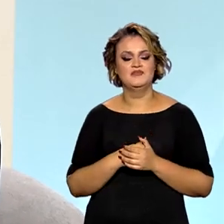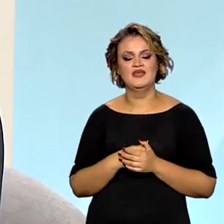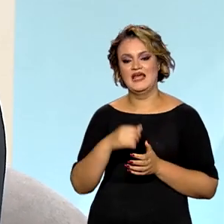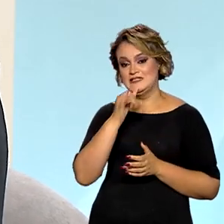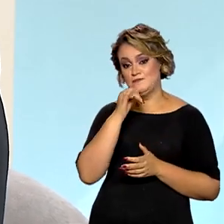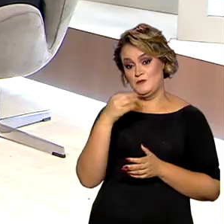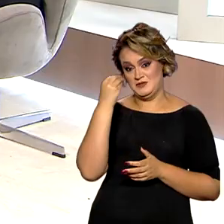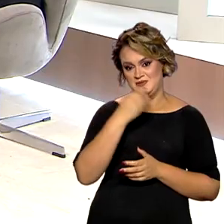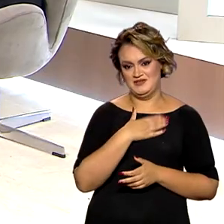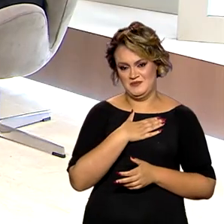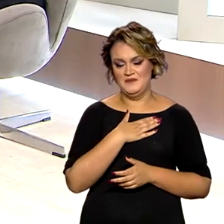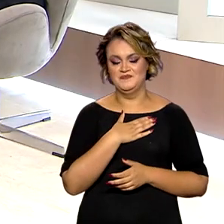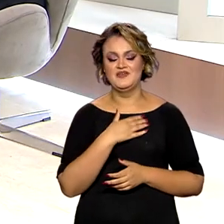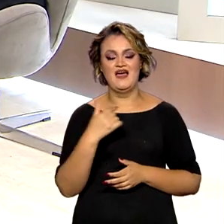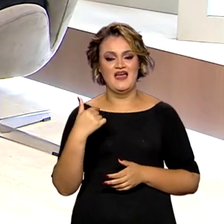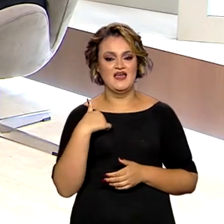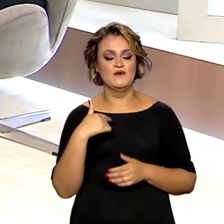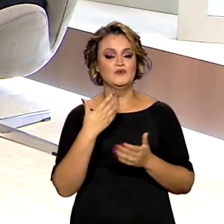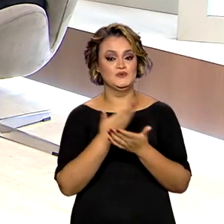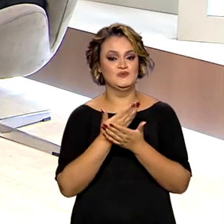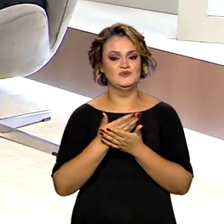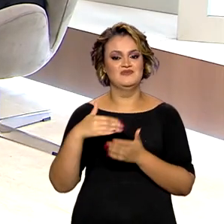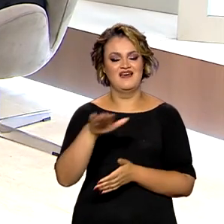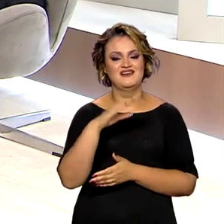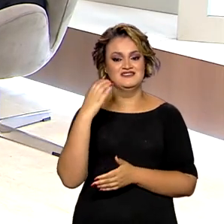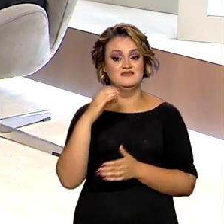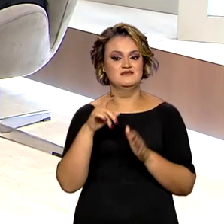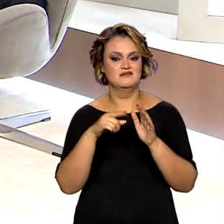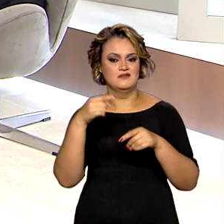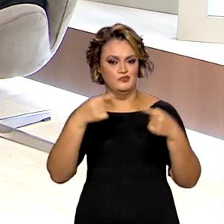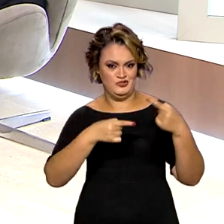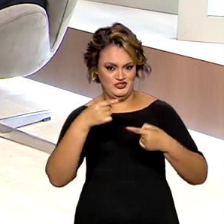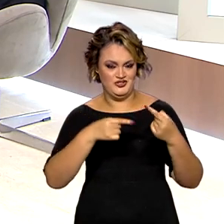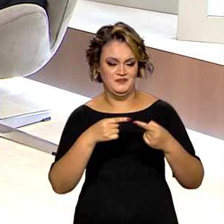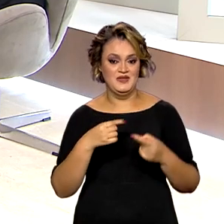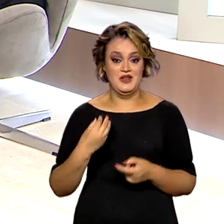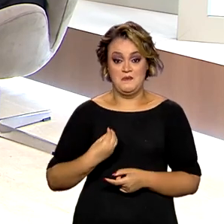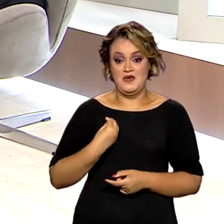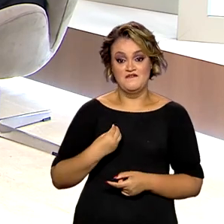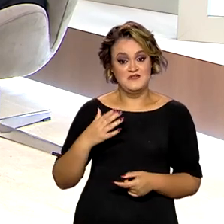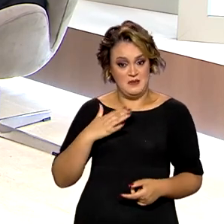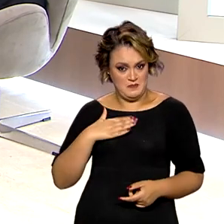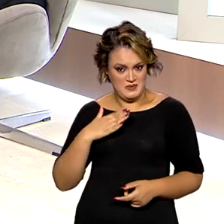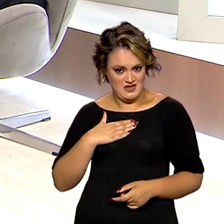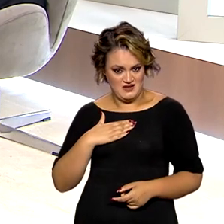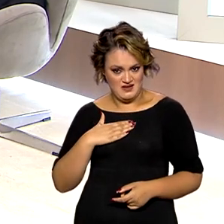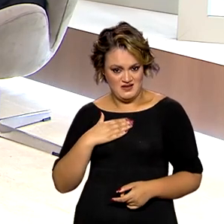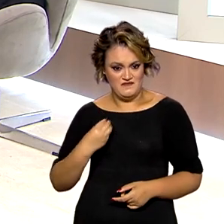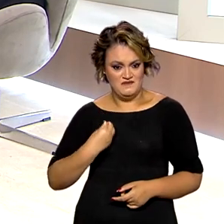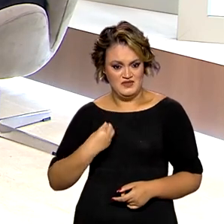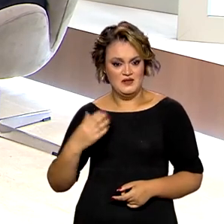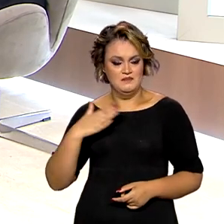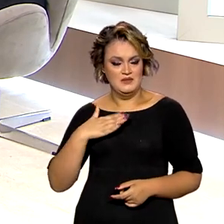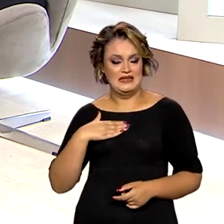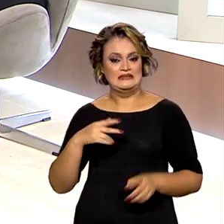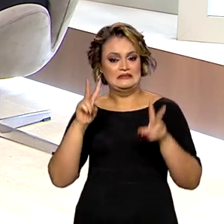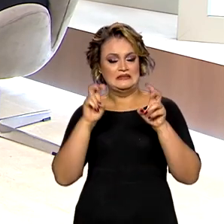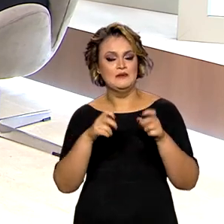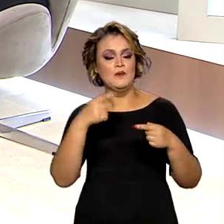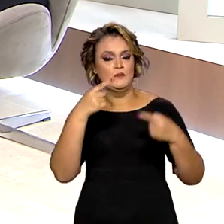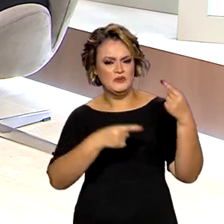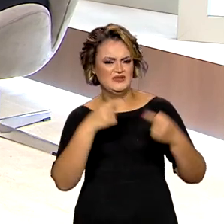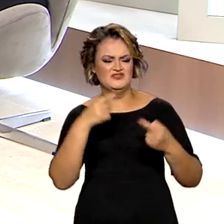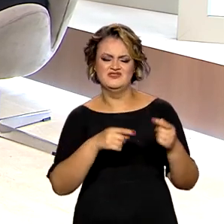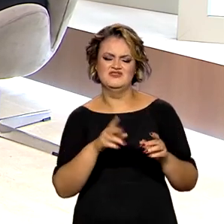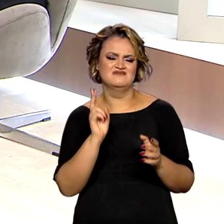uma experiência pessoal. Eu sou cientista política e, na minha vida pessoal, o tema política sempre foi